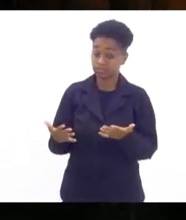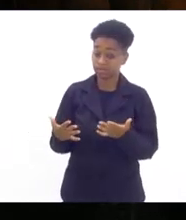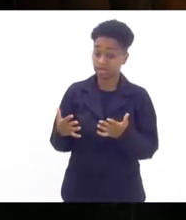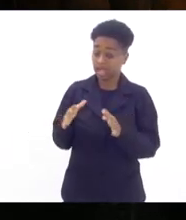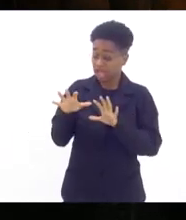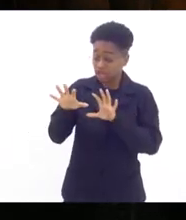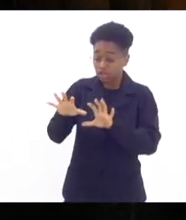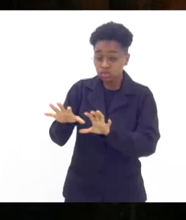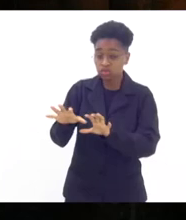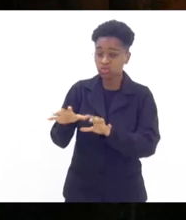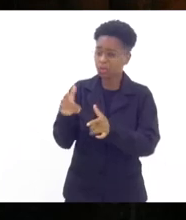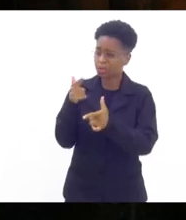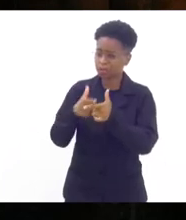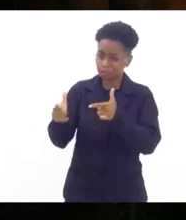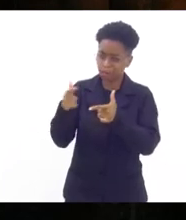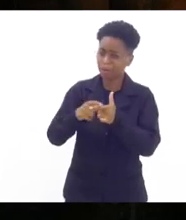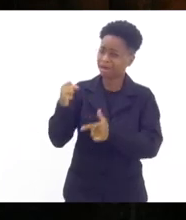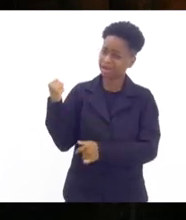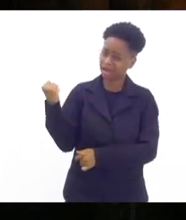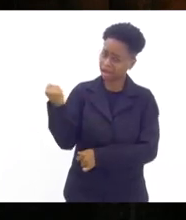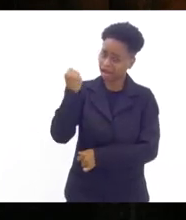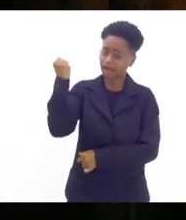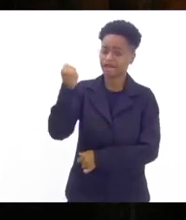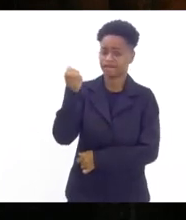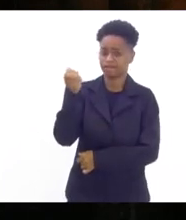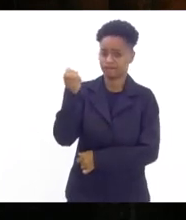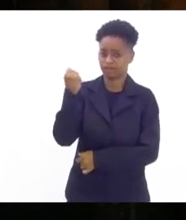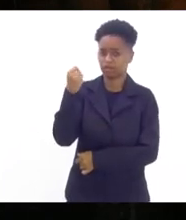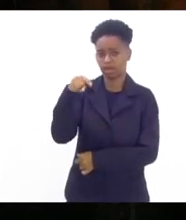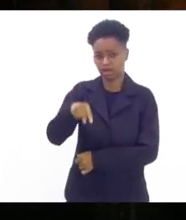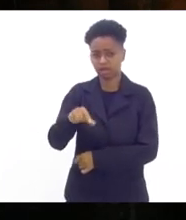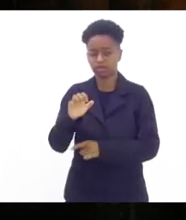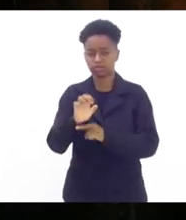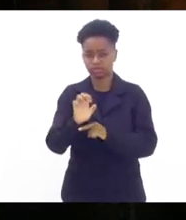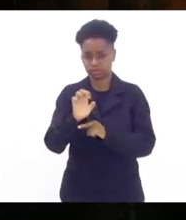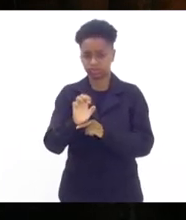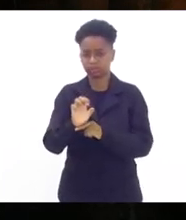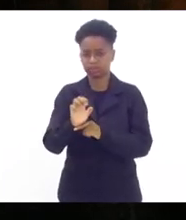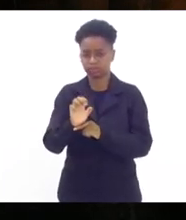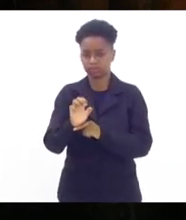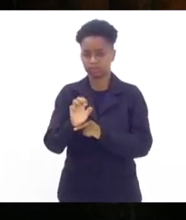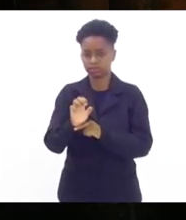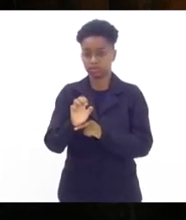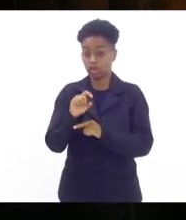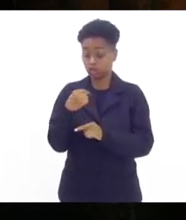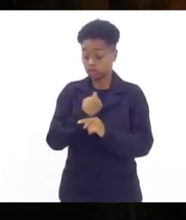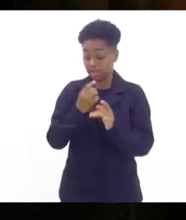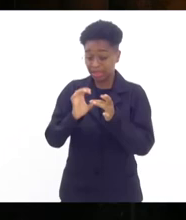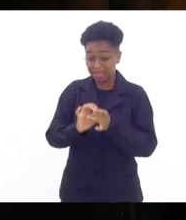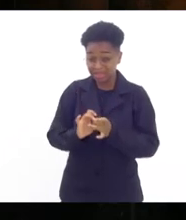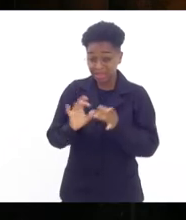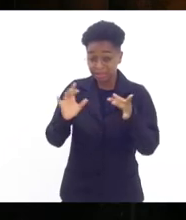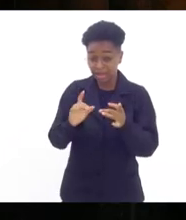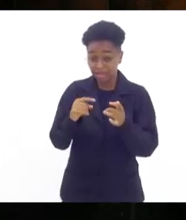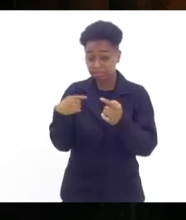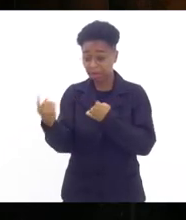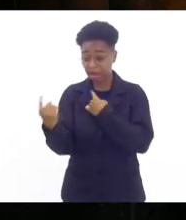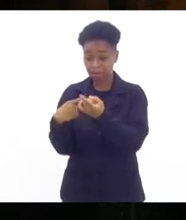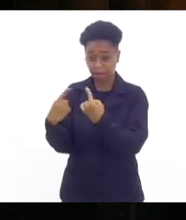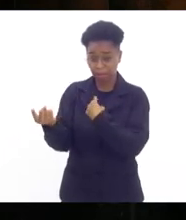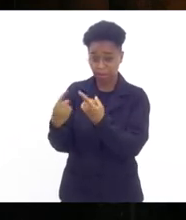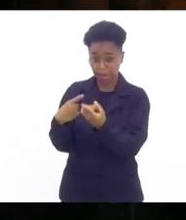gravíssimo problema do nosso estado a nossa liberdade de ir e vir